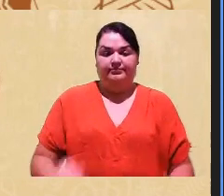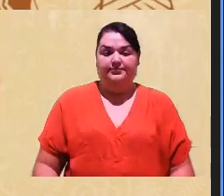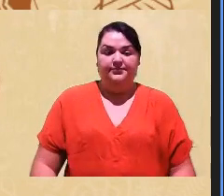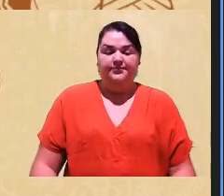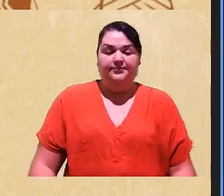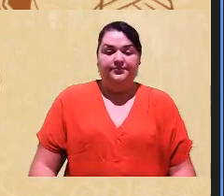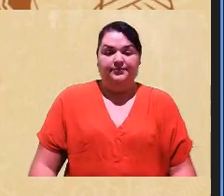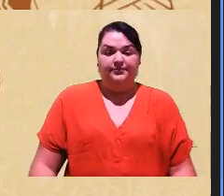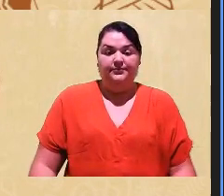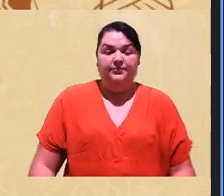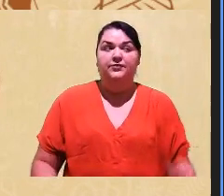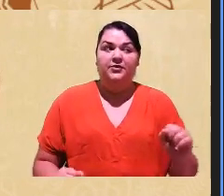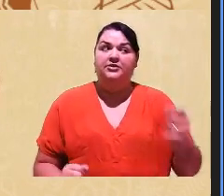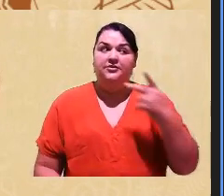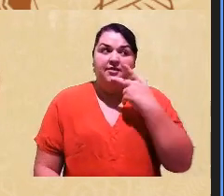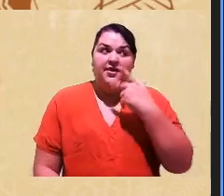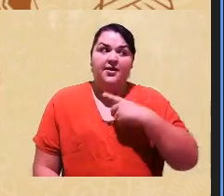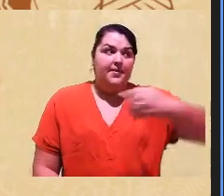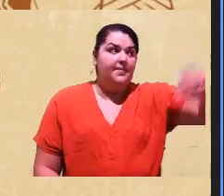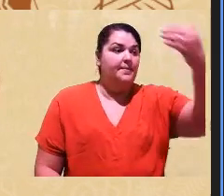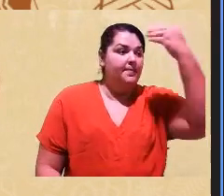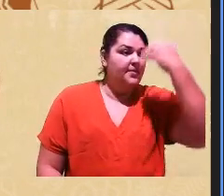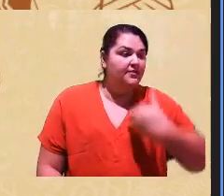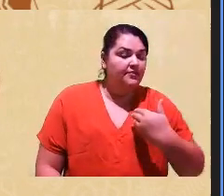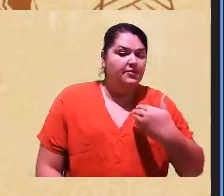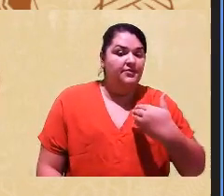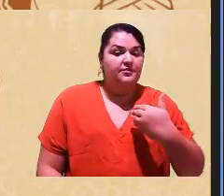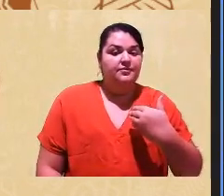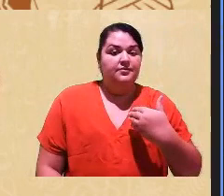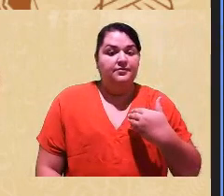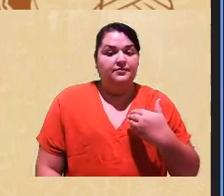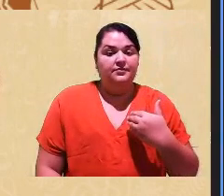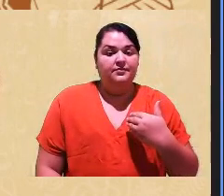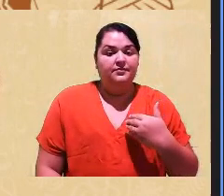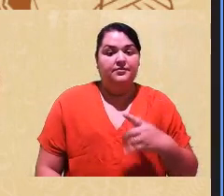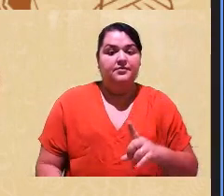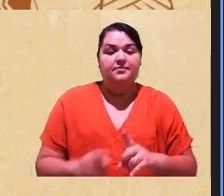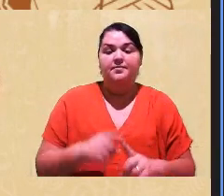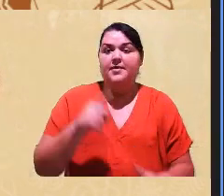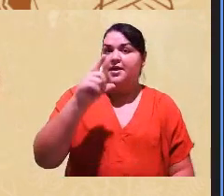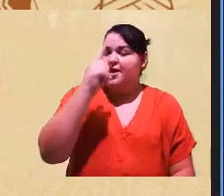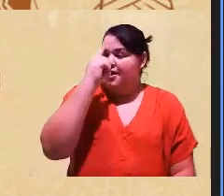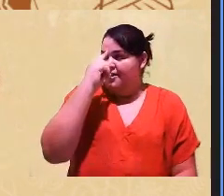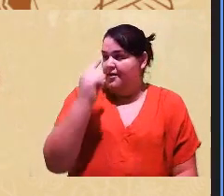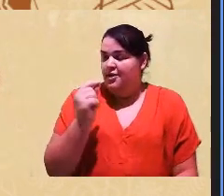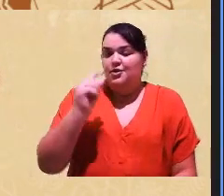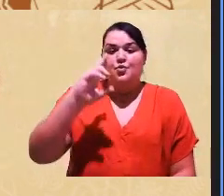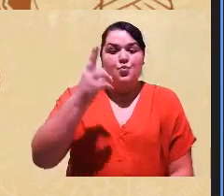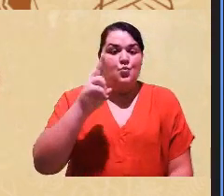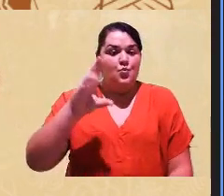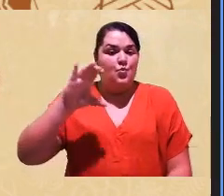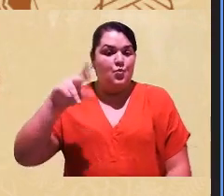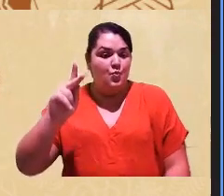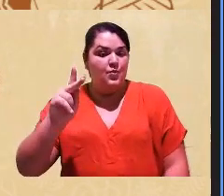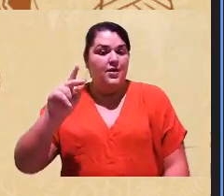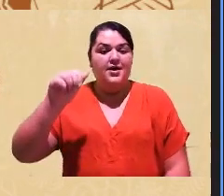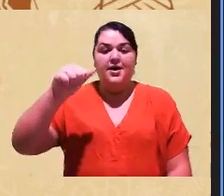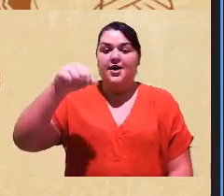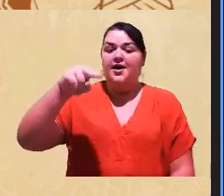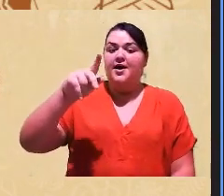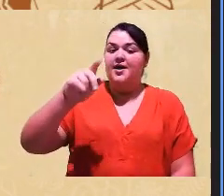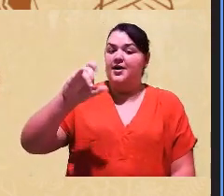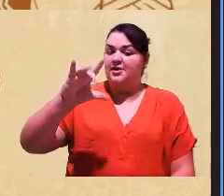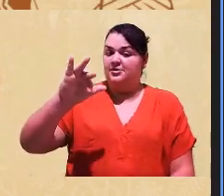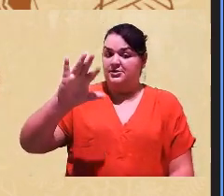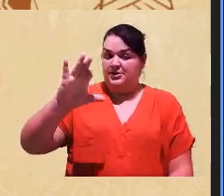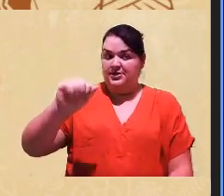Eu posso falar de perfil Angélica e Hulk, casal famoso, né? Aliás, os apresentadores todos aí estão aí, isso é tudo